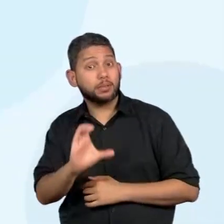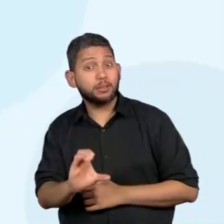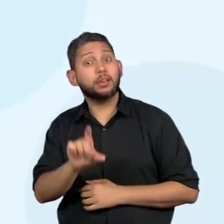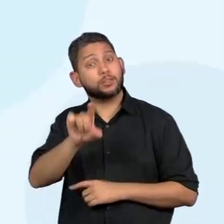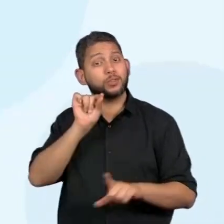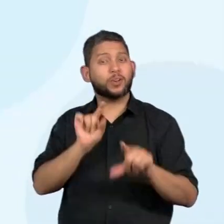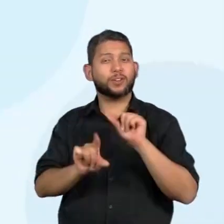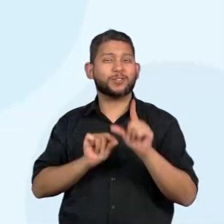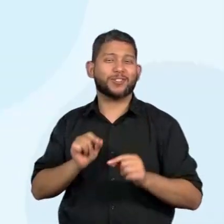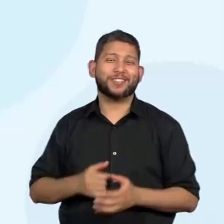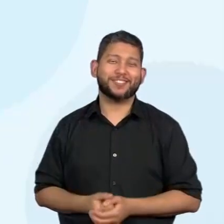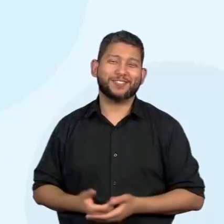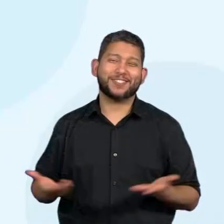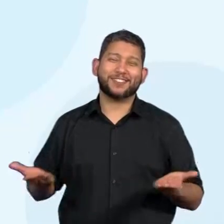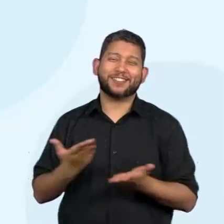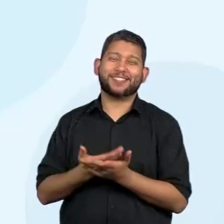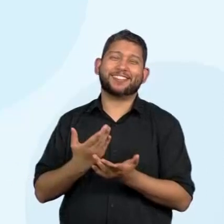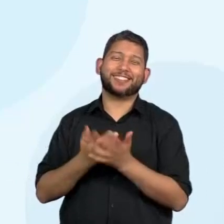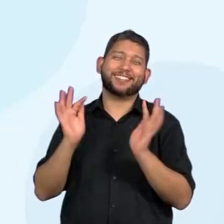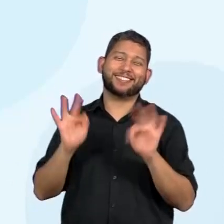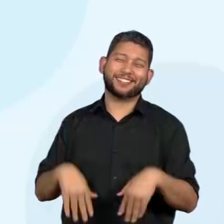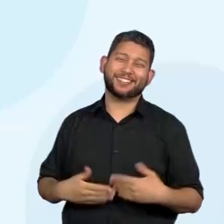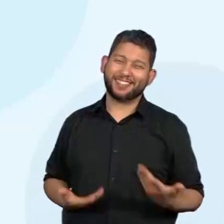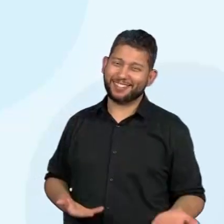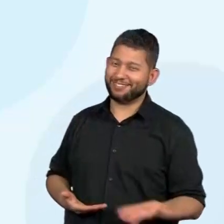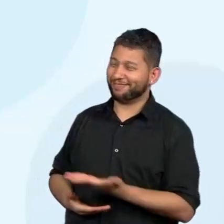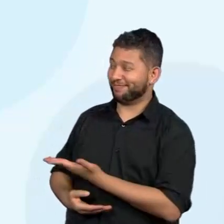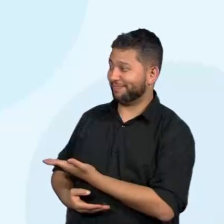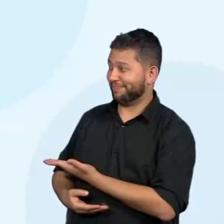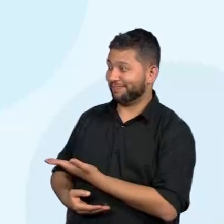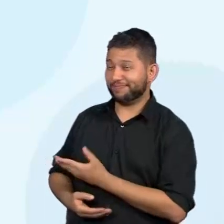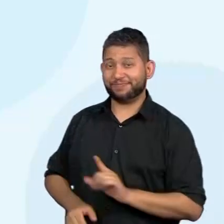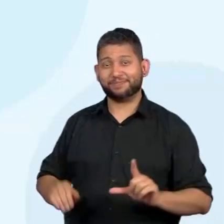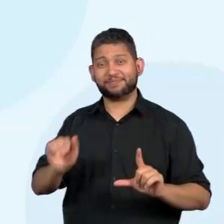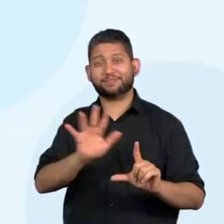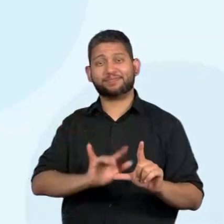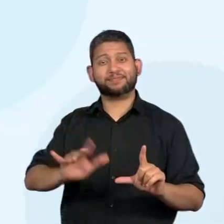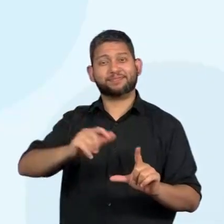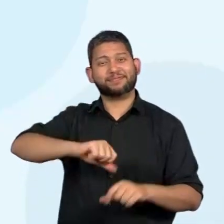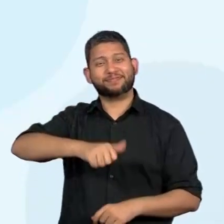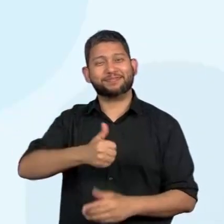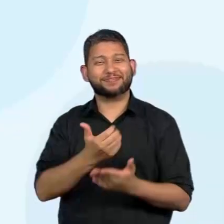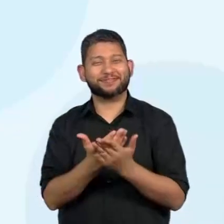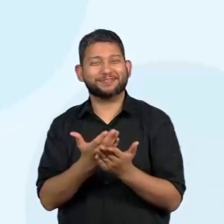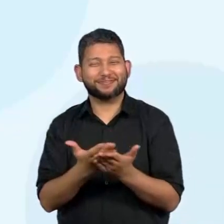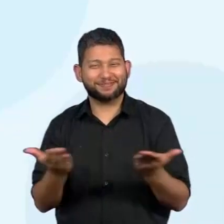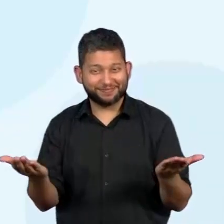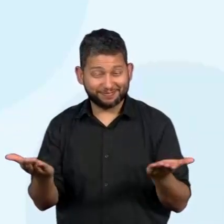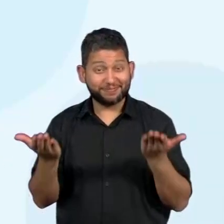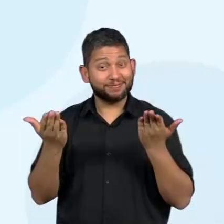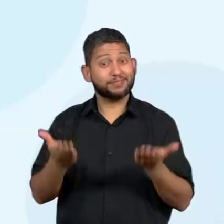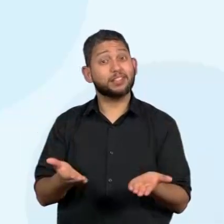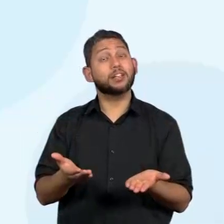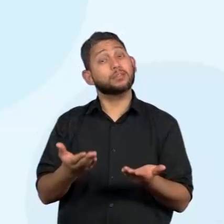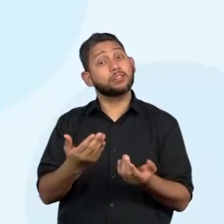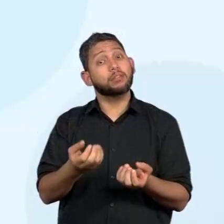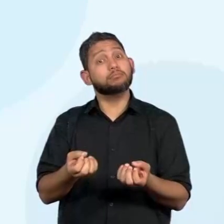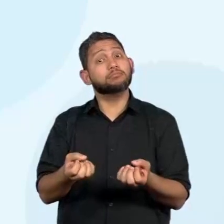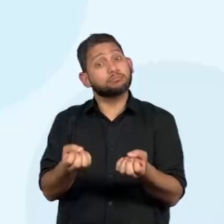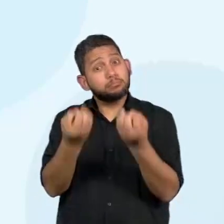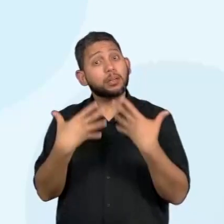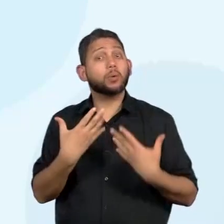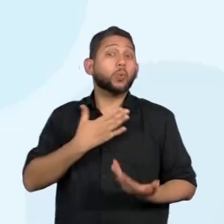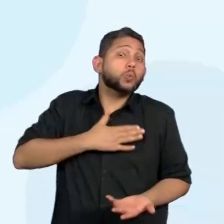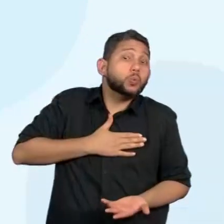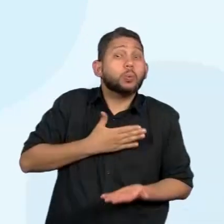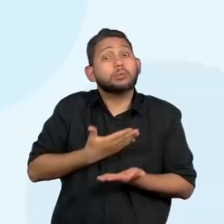Muito bem. Nossa aula já está chegando ao fim. Mas não esqueça aí de avaliá-la positivamente. Dê para nós um feedback desta aula